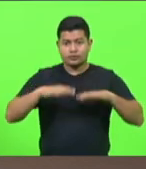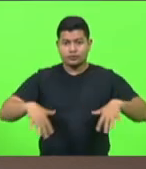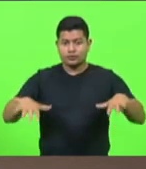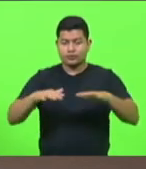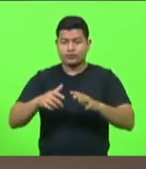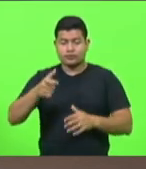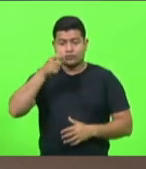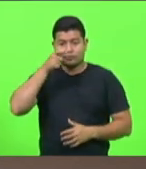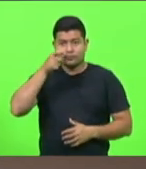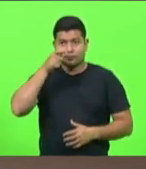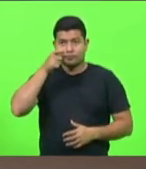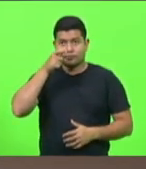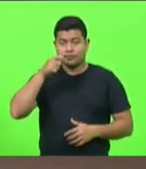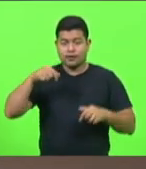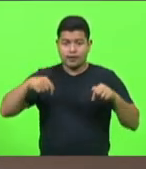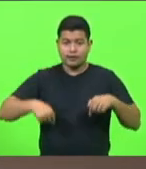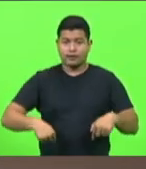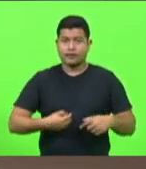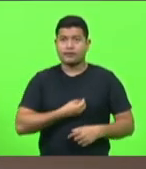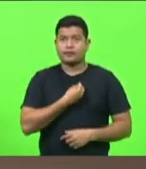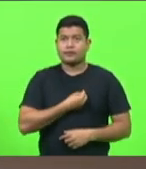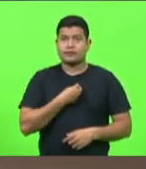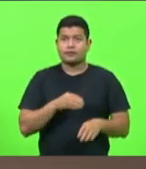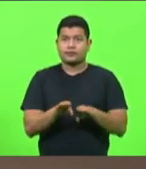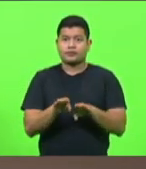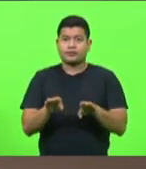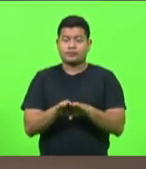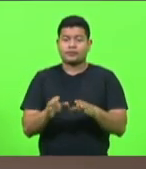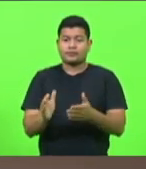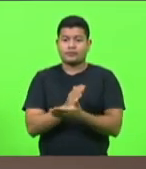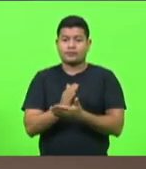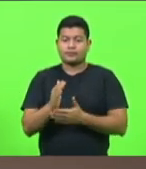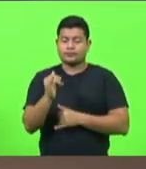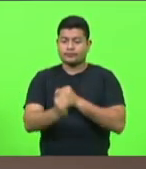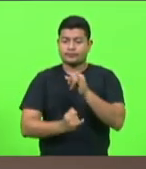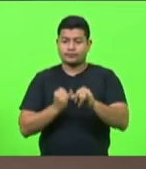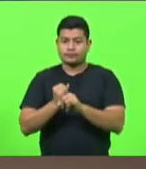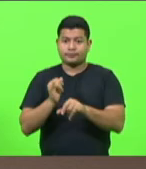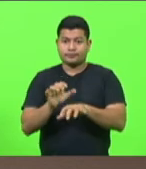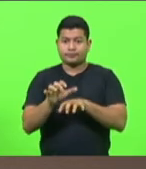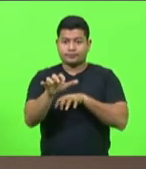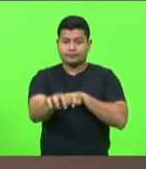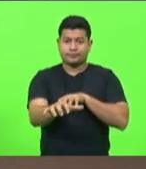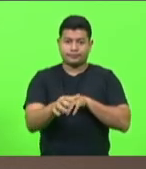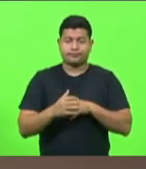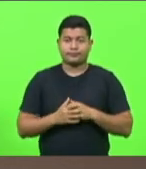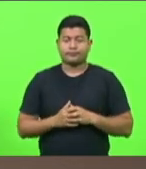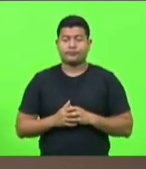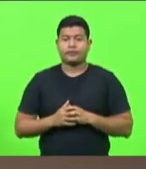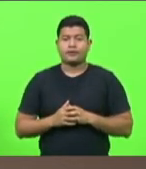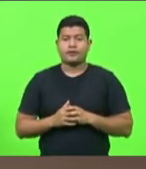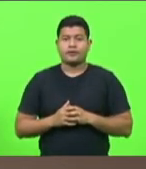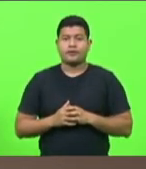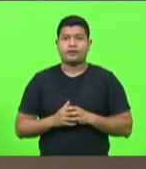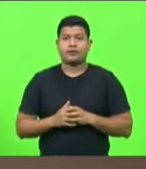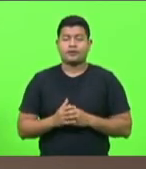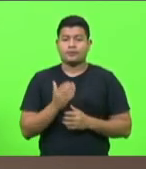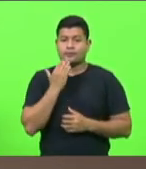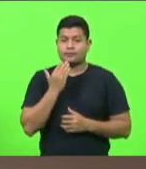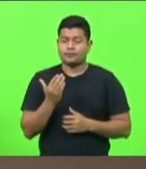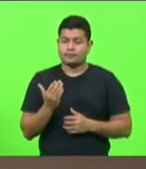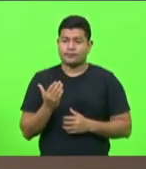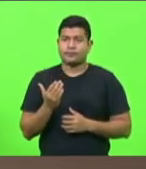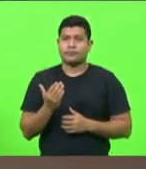acompanhando, tanto aqui como também de forma online, e peço para